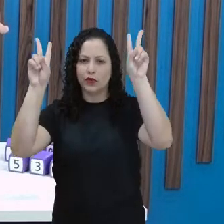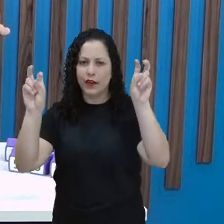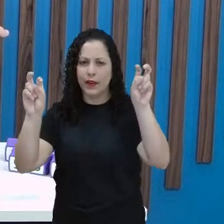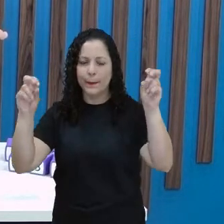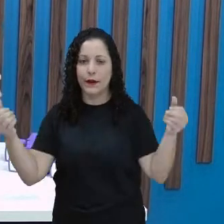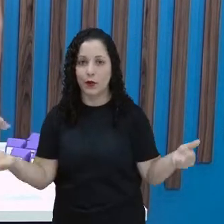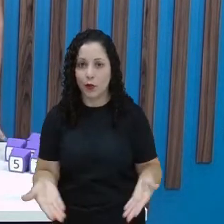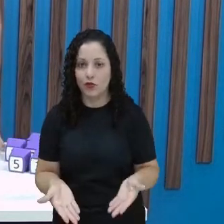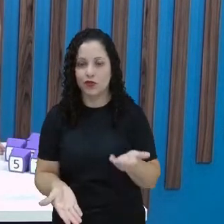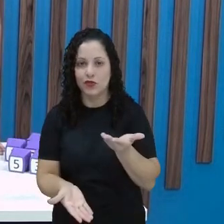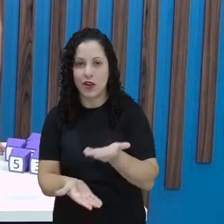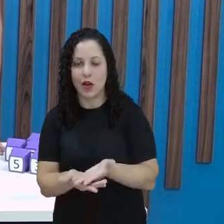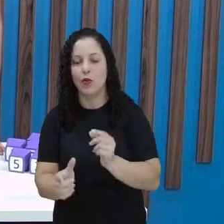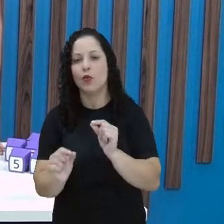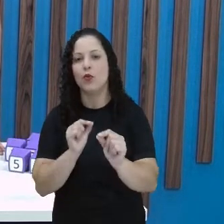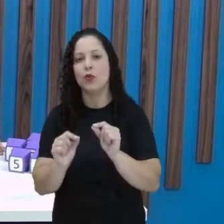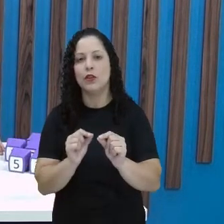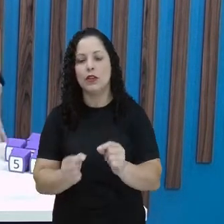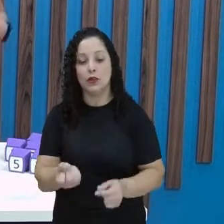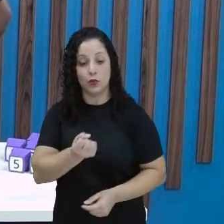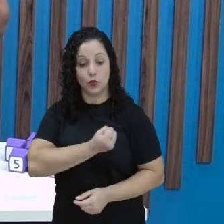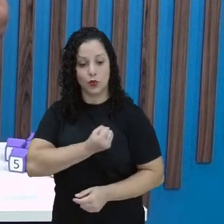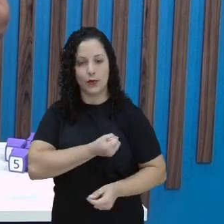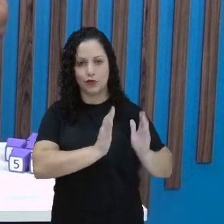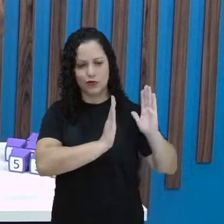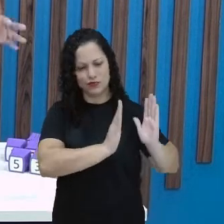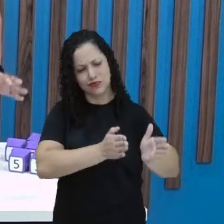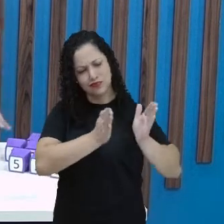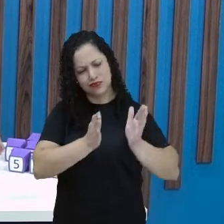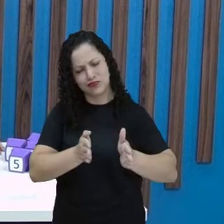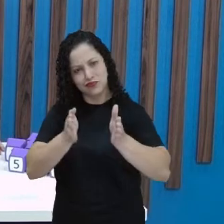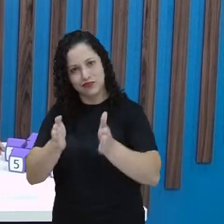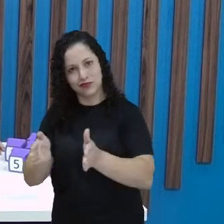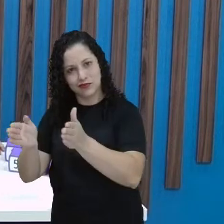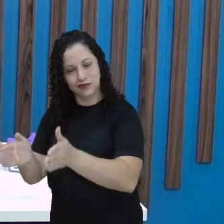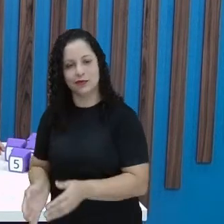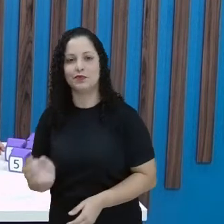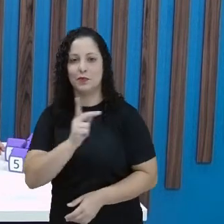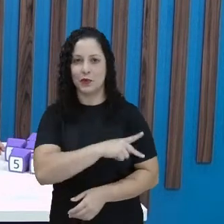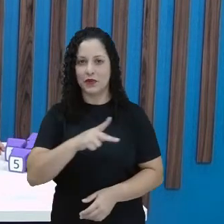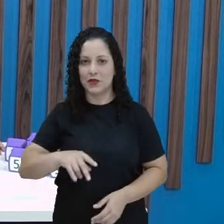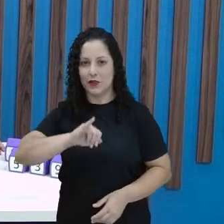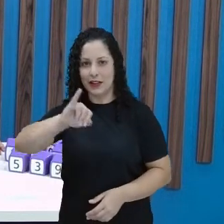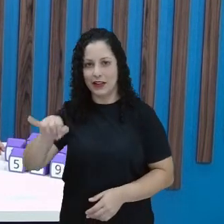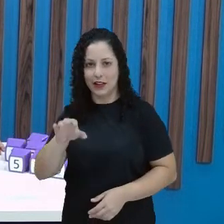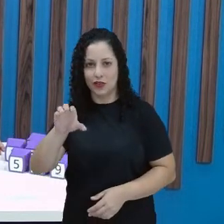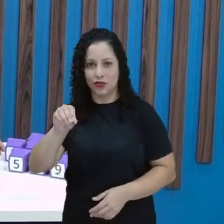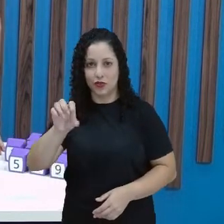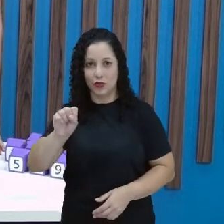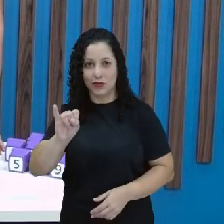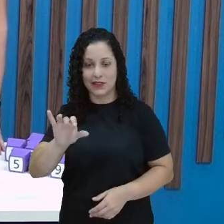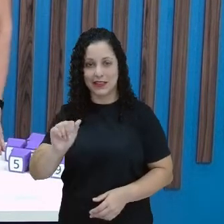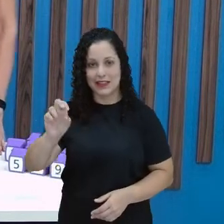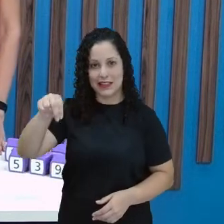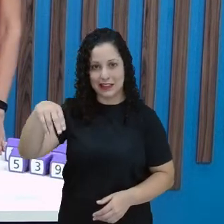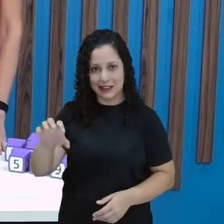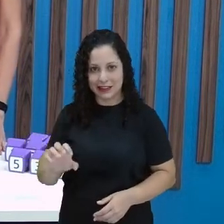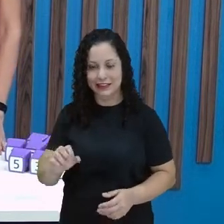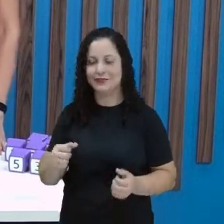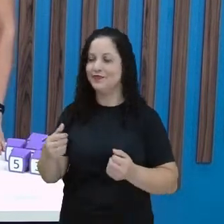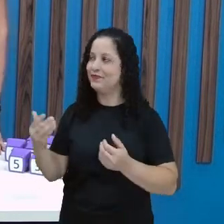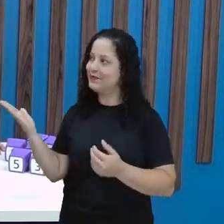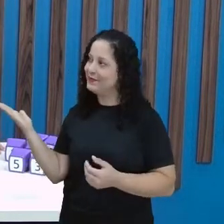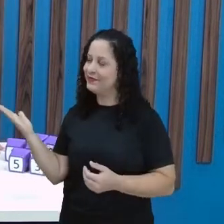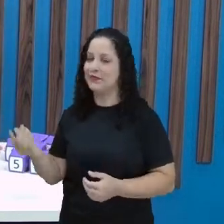nossa aula de hoje é sequência numérica. Eu sou a professora Josiane Santos, mas nós não